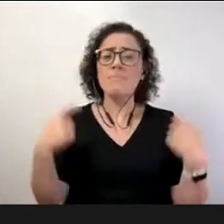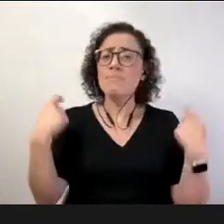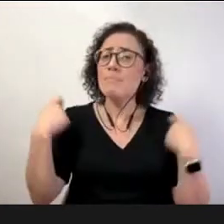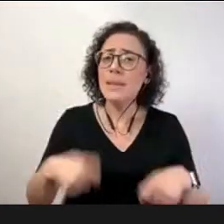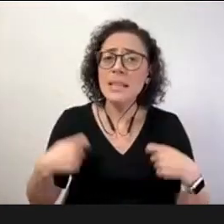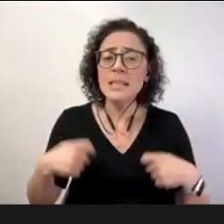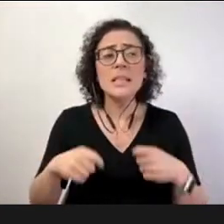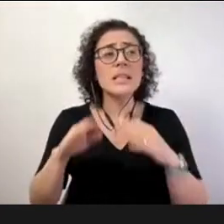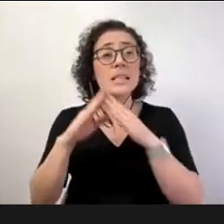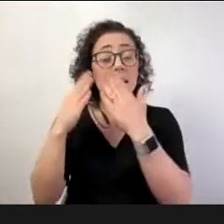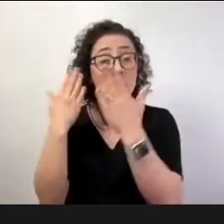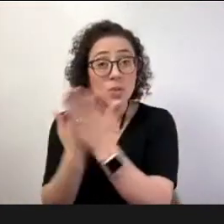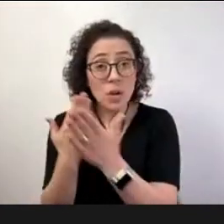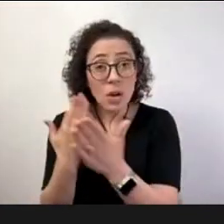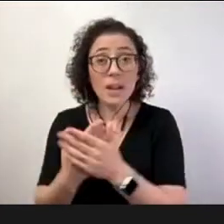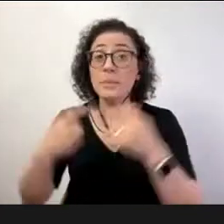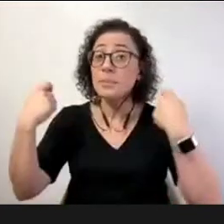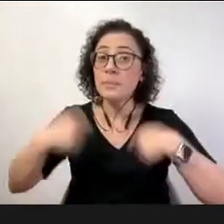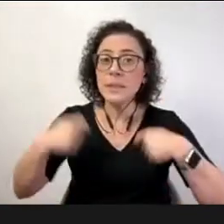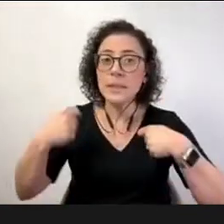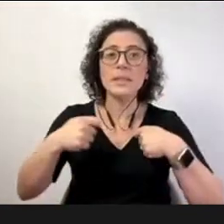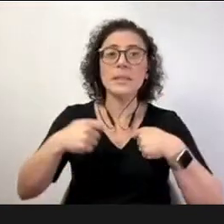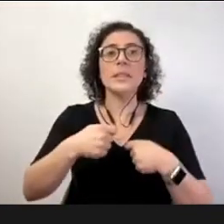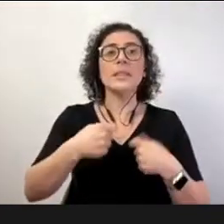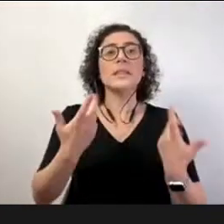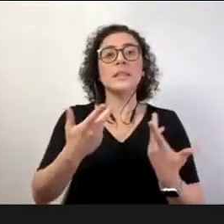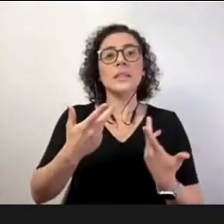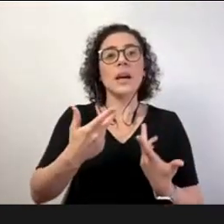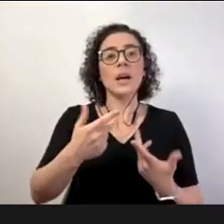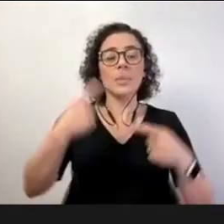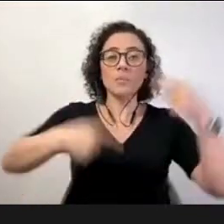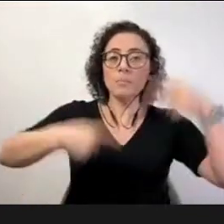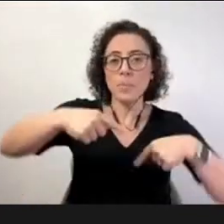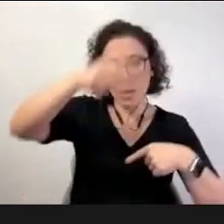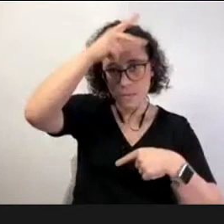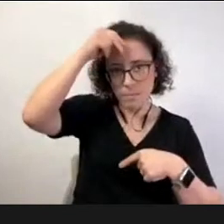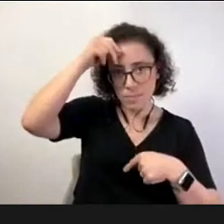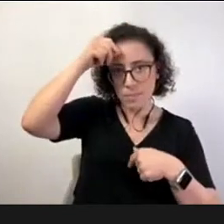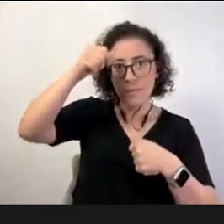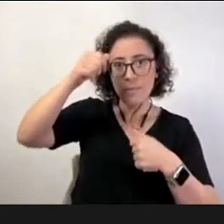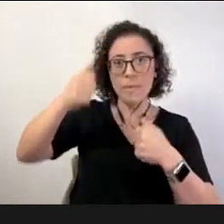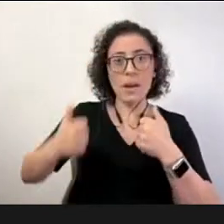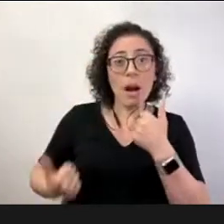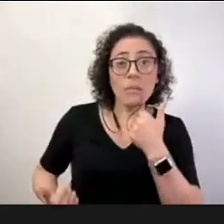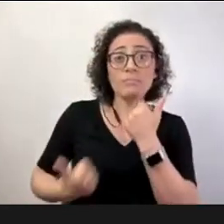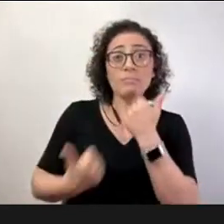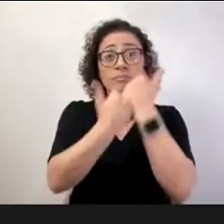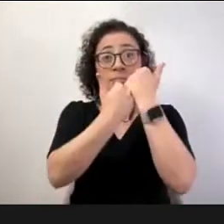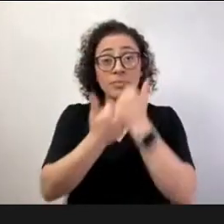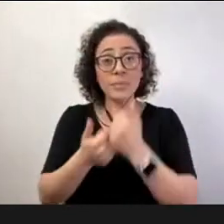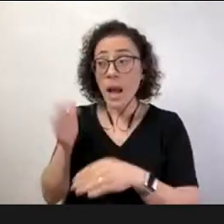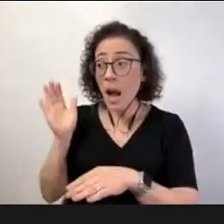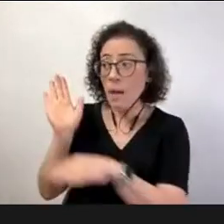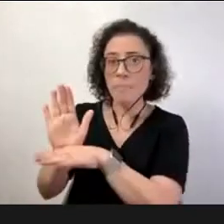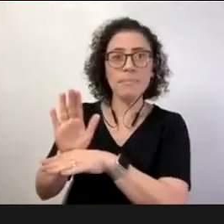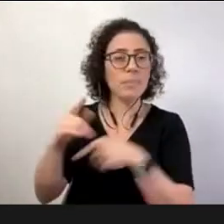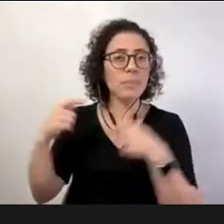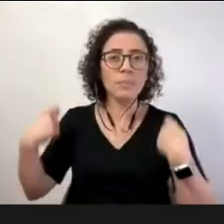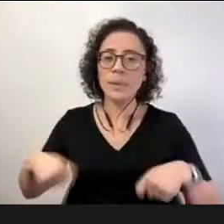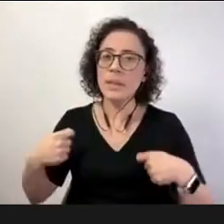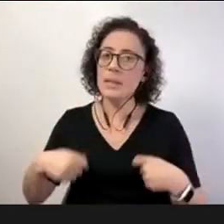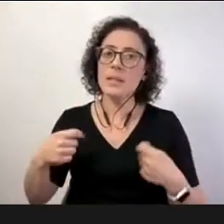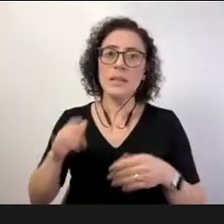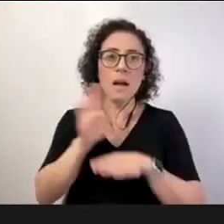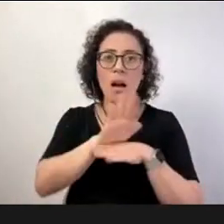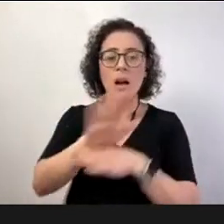políticas públicas e deixem-me dar um exemplo de Portugal eu gostaria gostaria de vos falar mais sobre sobre o que